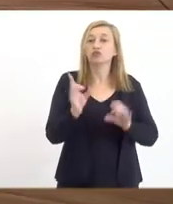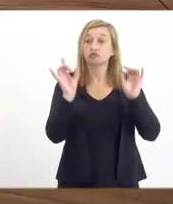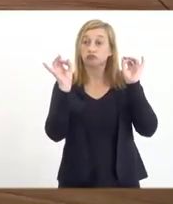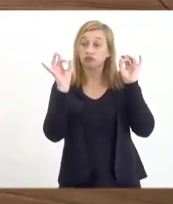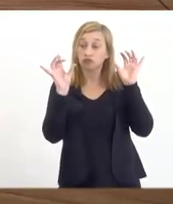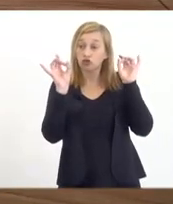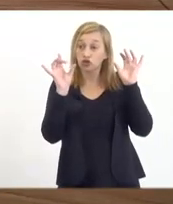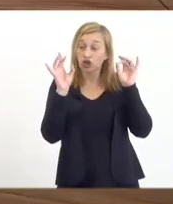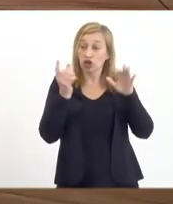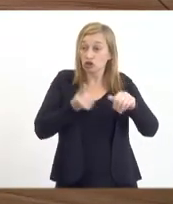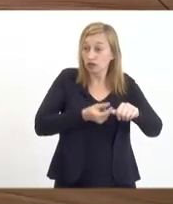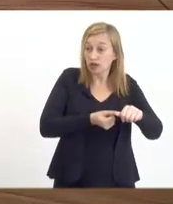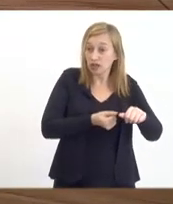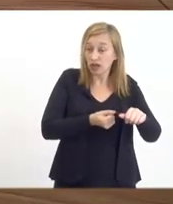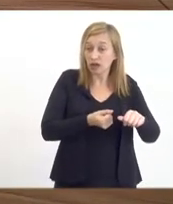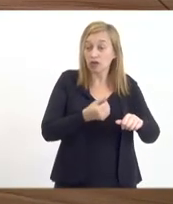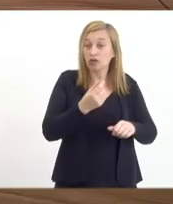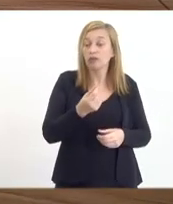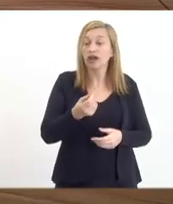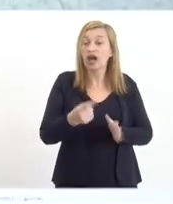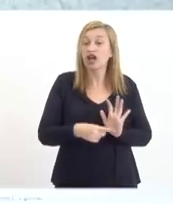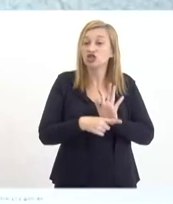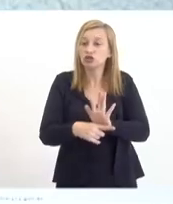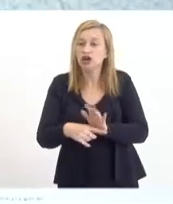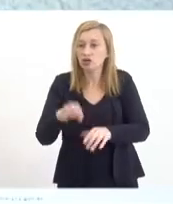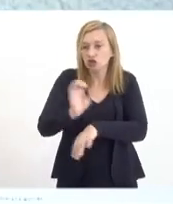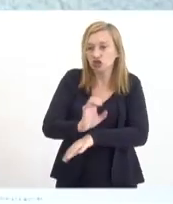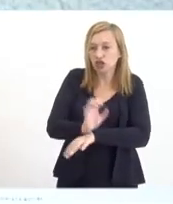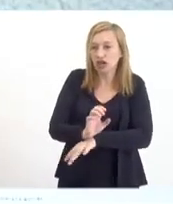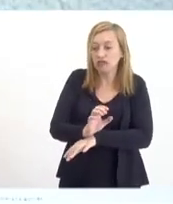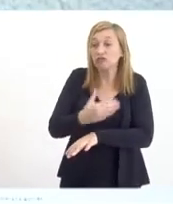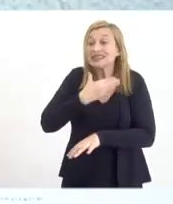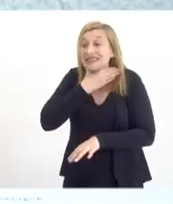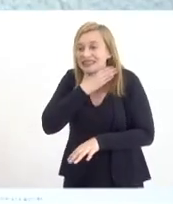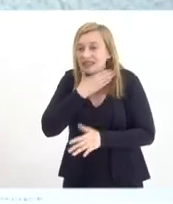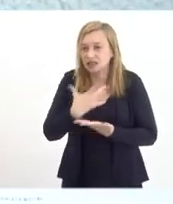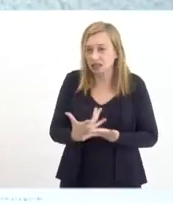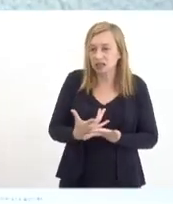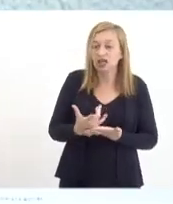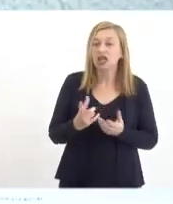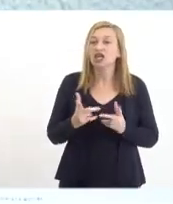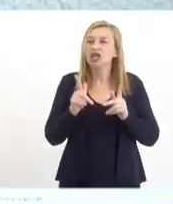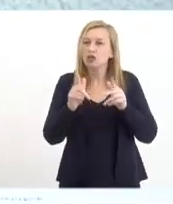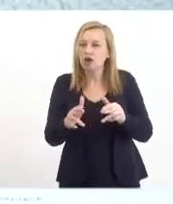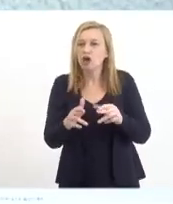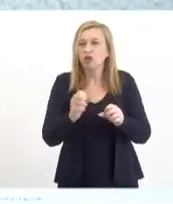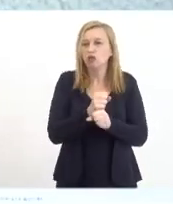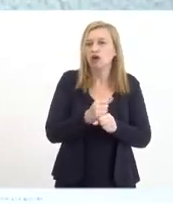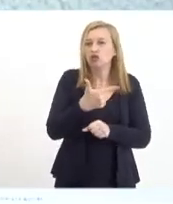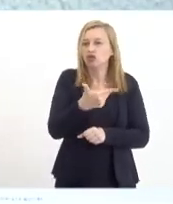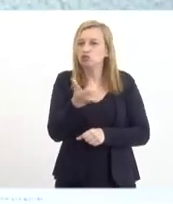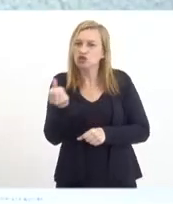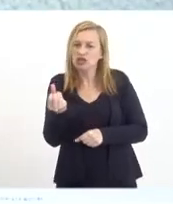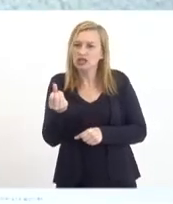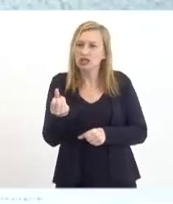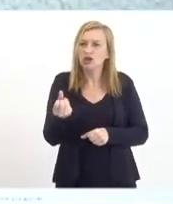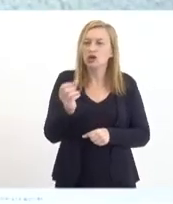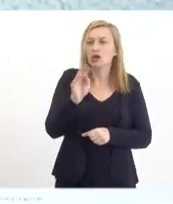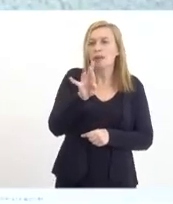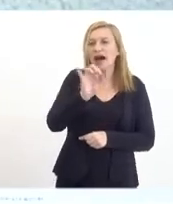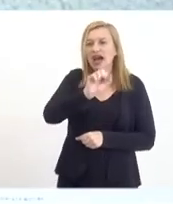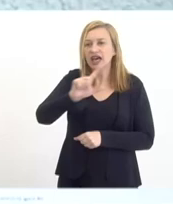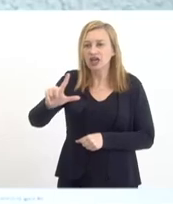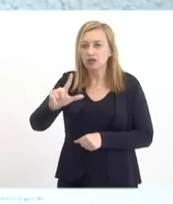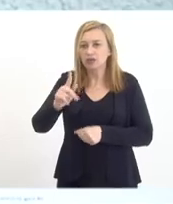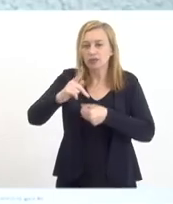no limite de até 30% do seu saldo quando houver situação, como em 16, quando o preço do barril de petróleo